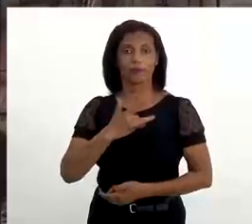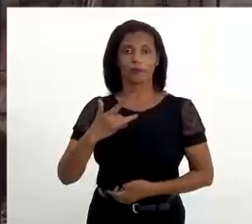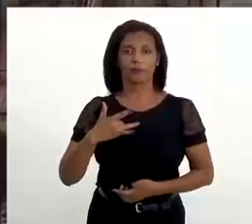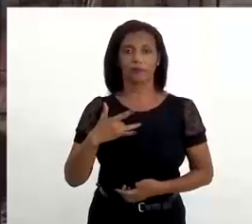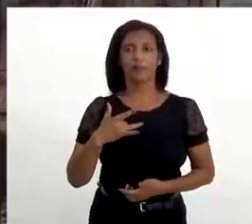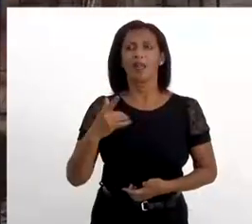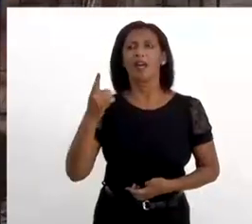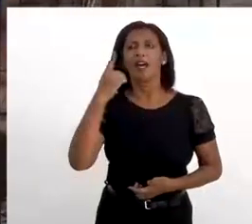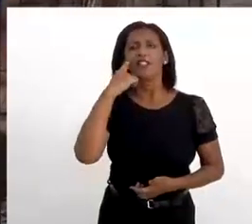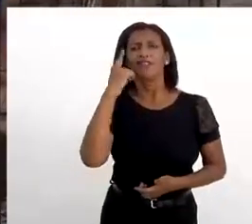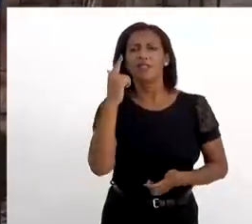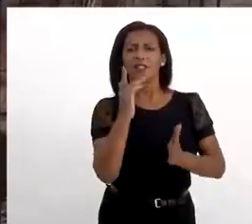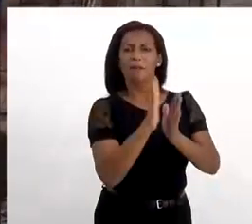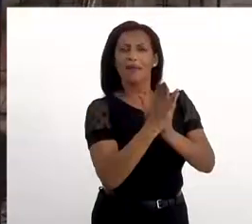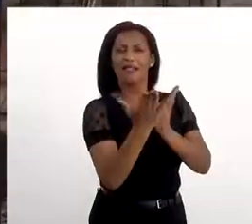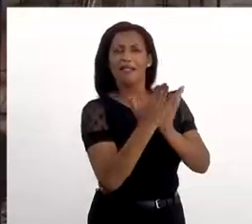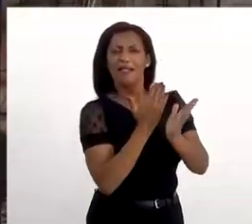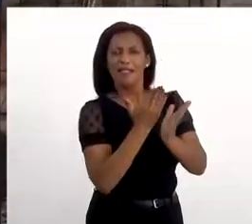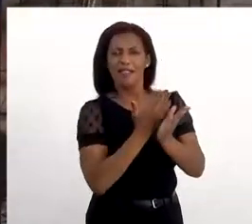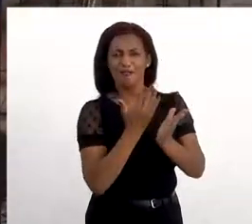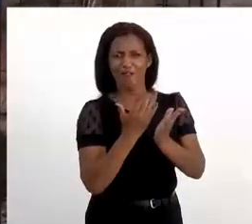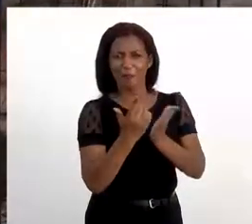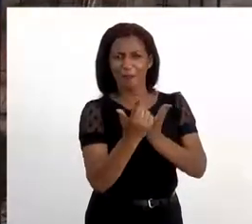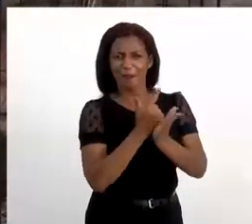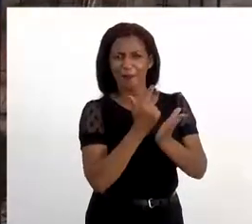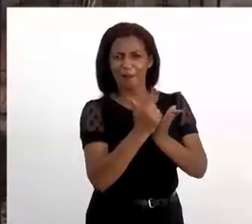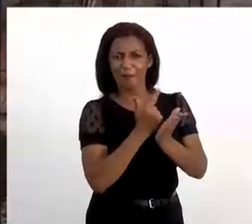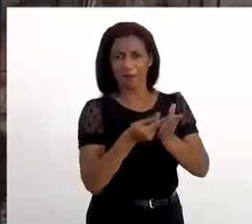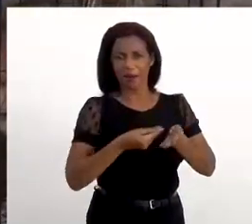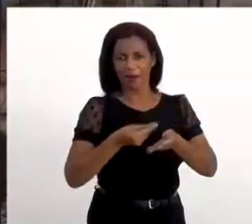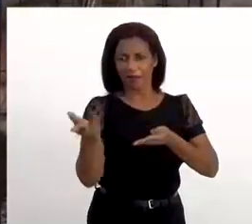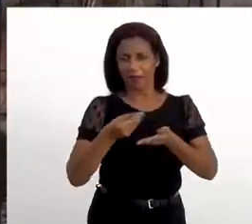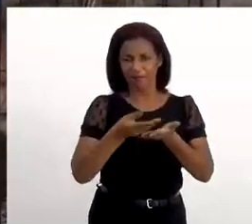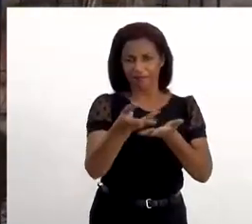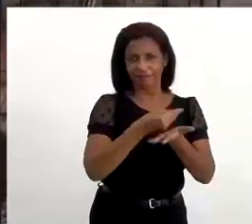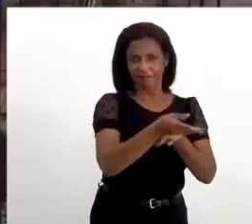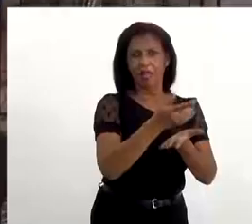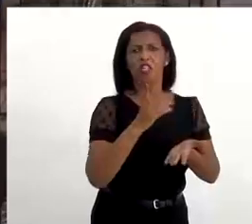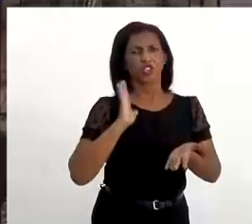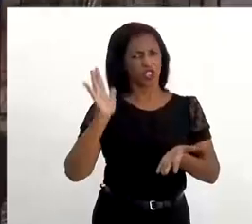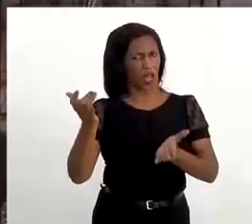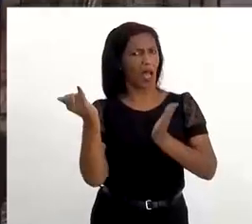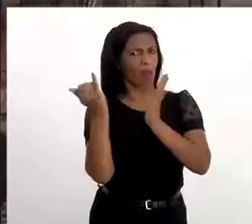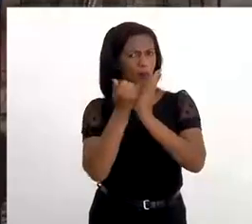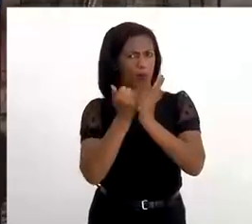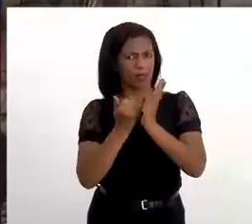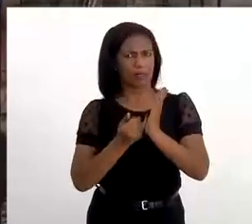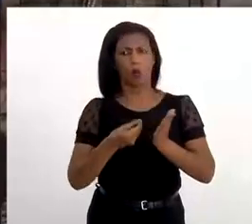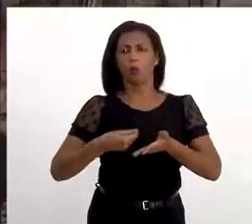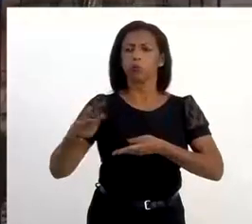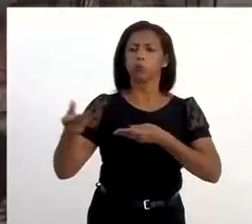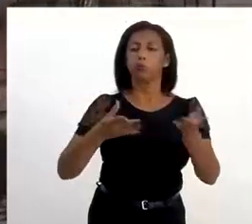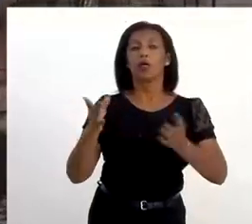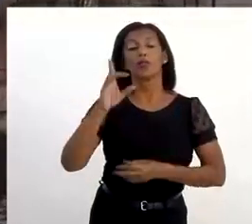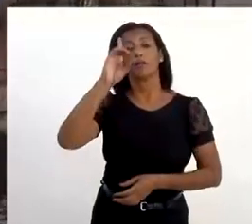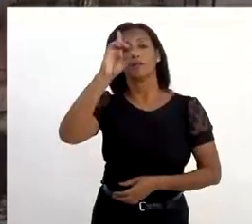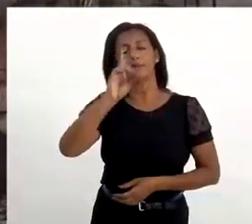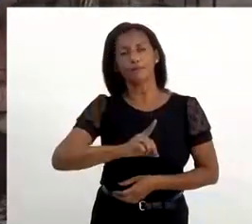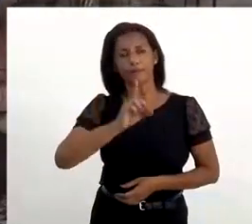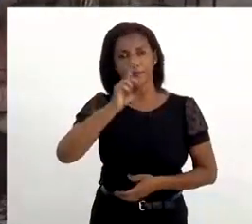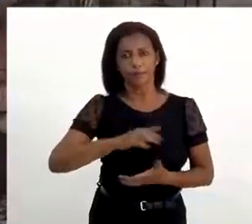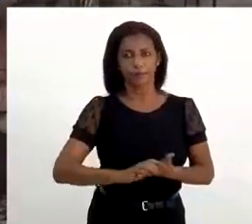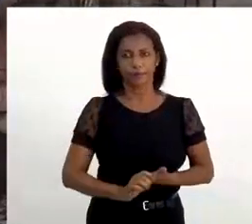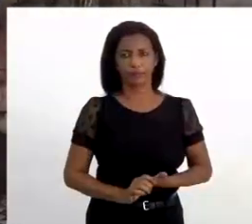livreretos. Sim, sim. Que são distribuídos. E várias publicações sobre saúde, sobre direito humano,